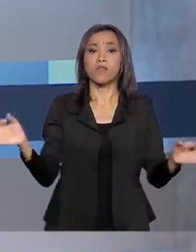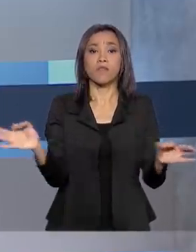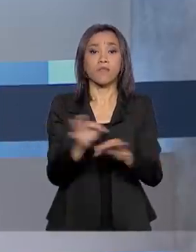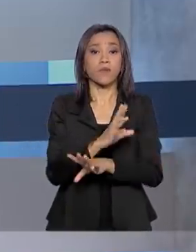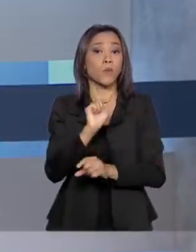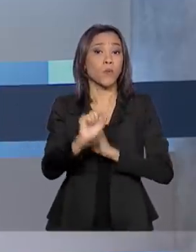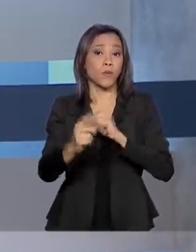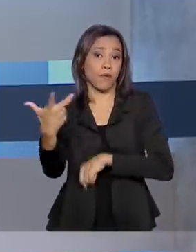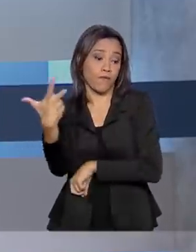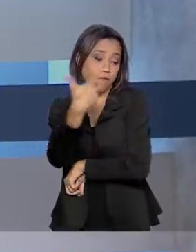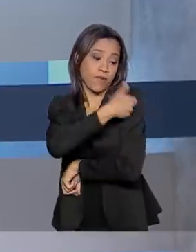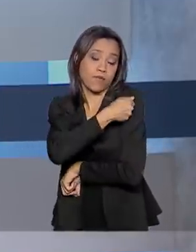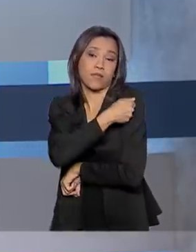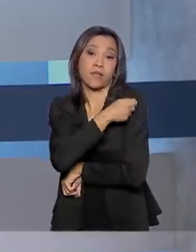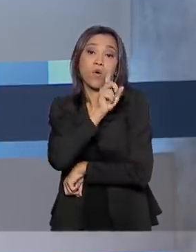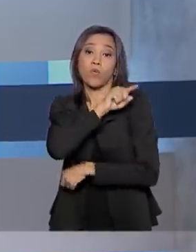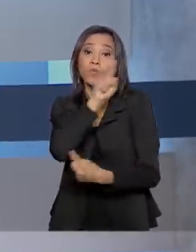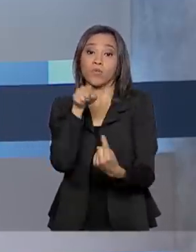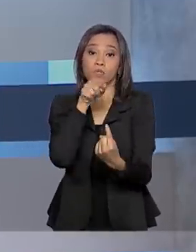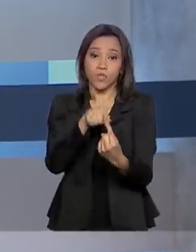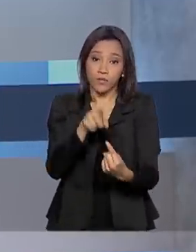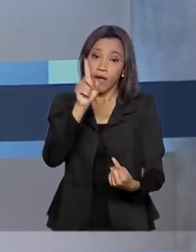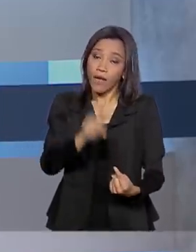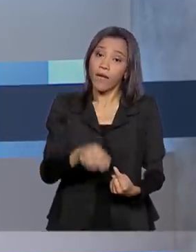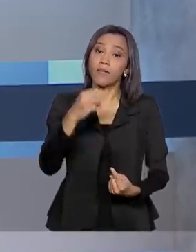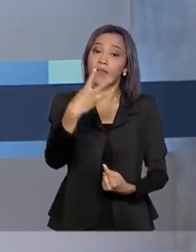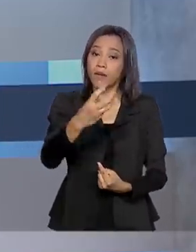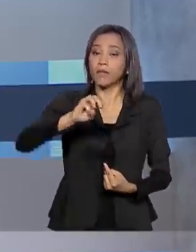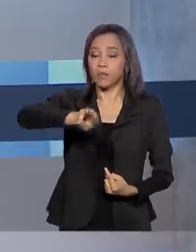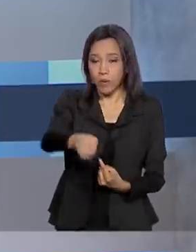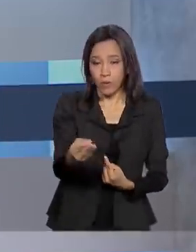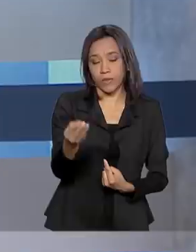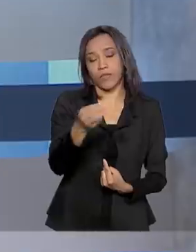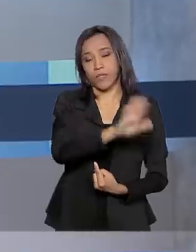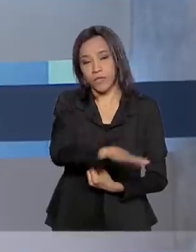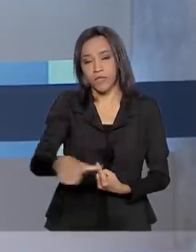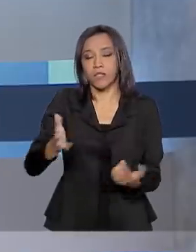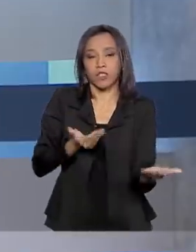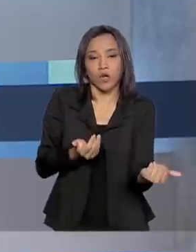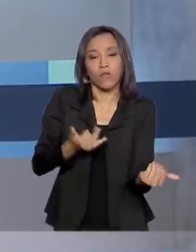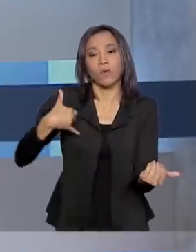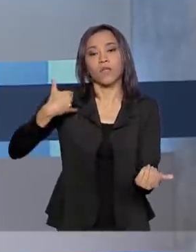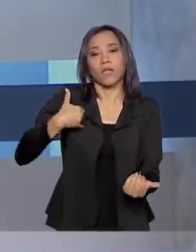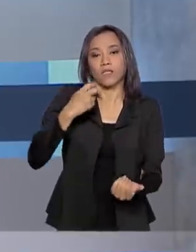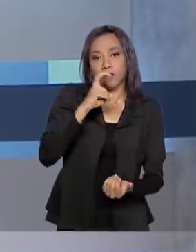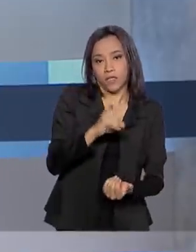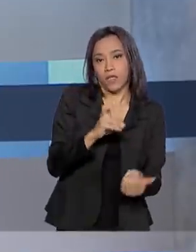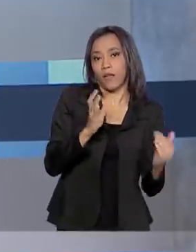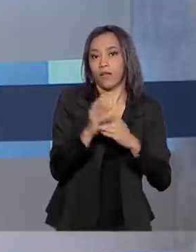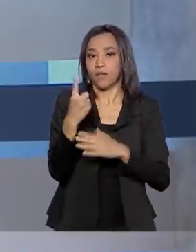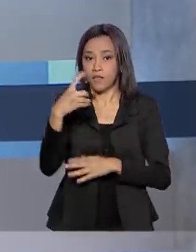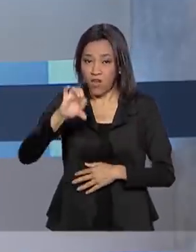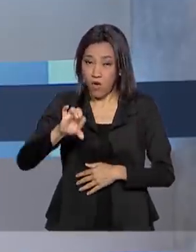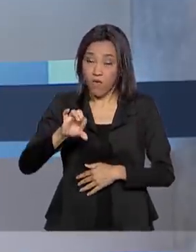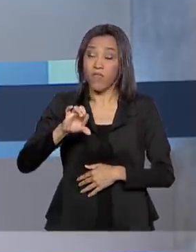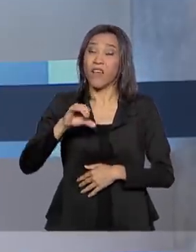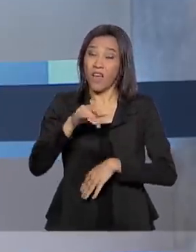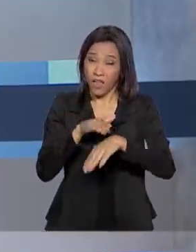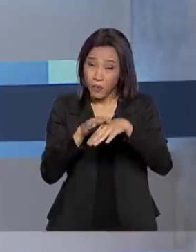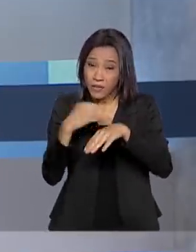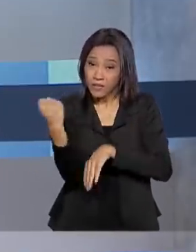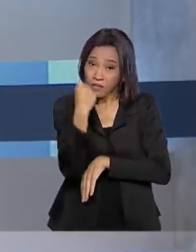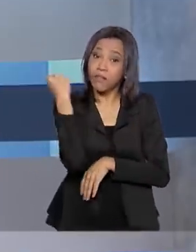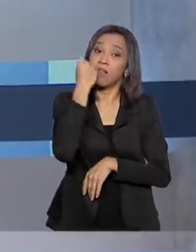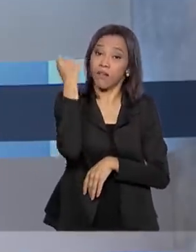sarampo. A meta é imunizar 3 milhões de crianças e jovens de 5 a 19 anos. A doença é grave e contagiosa.